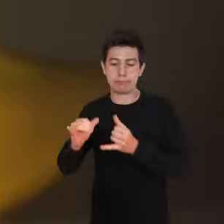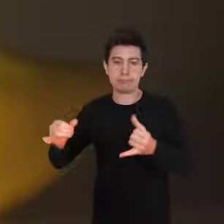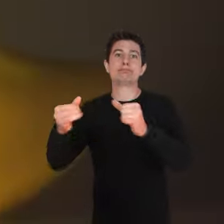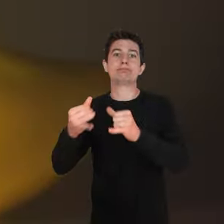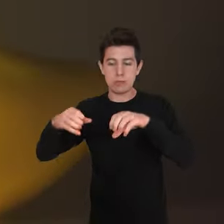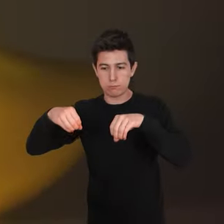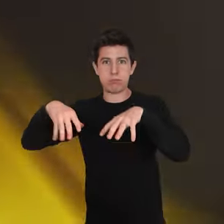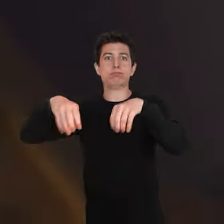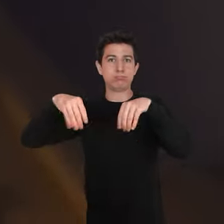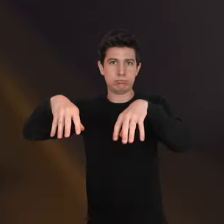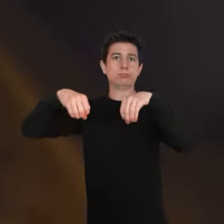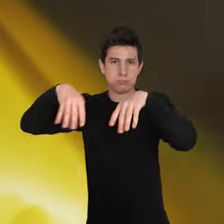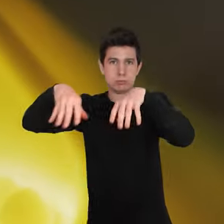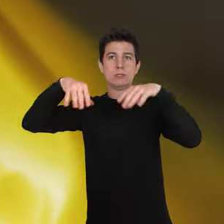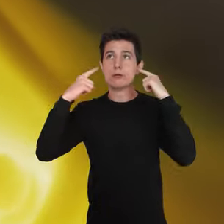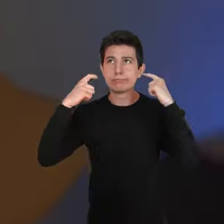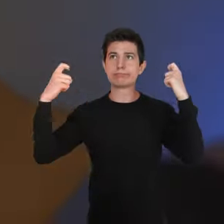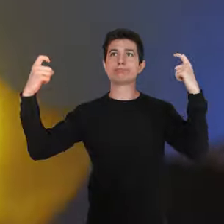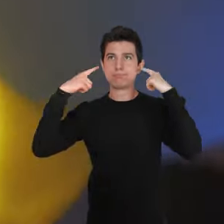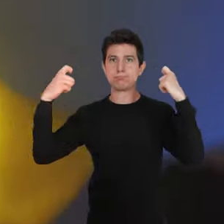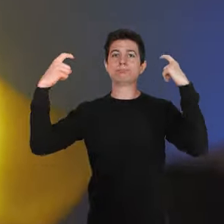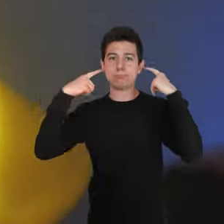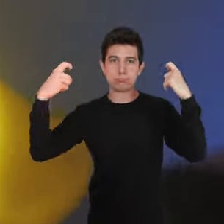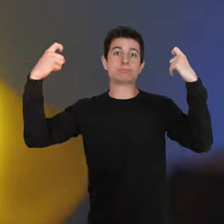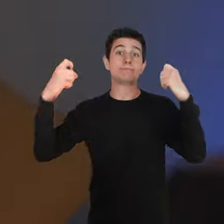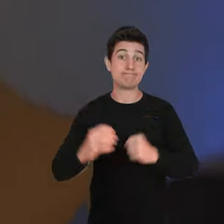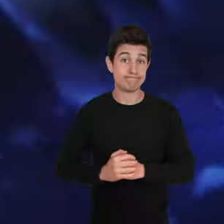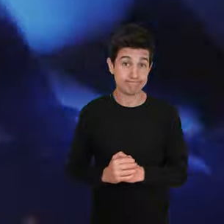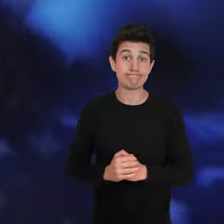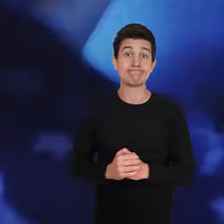Com luzes, sons, vibrações.